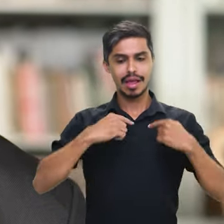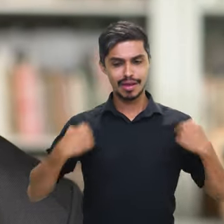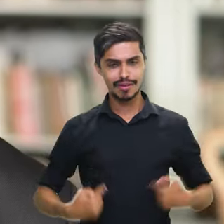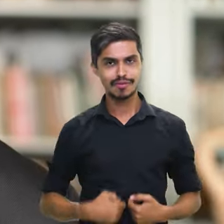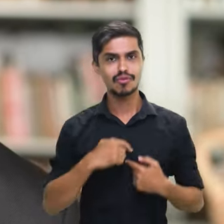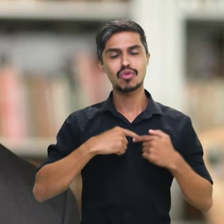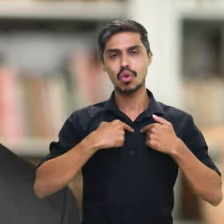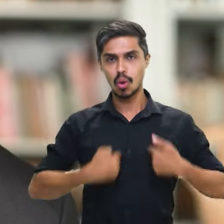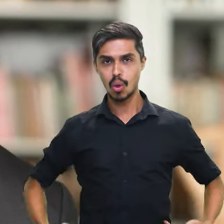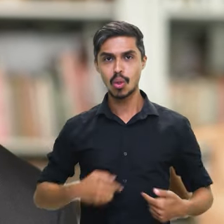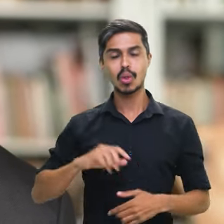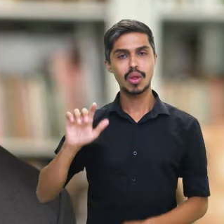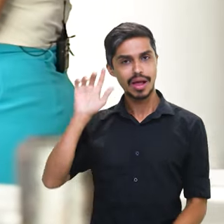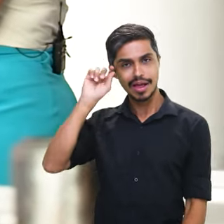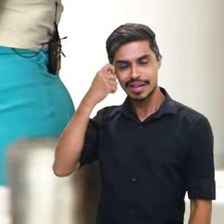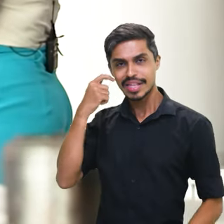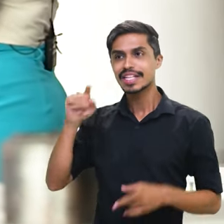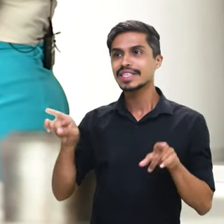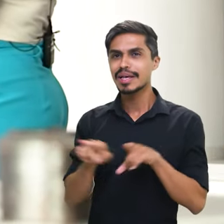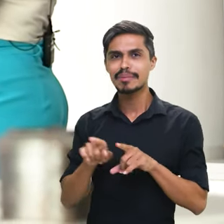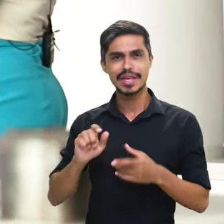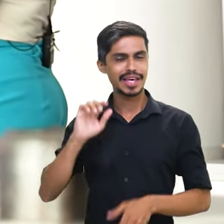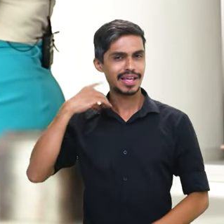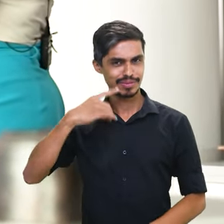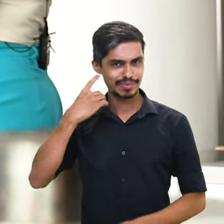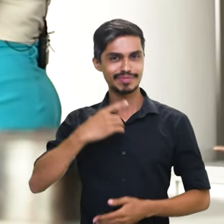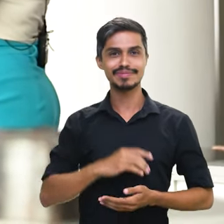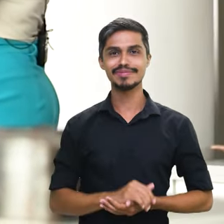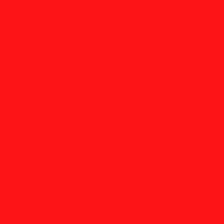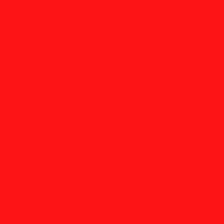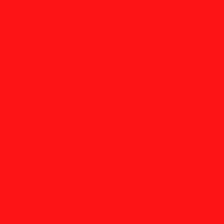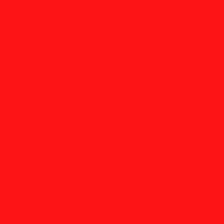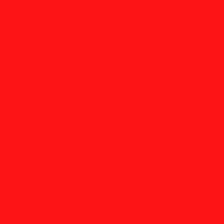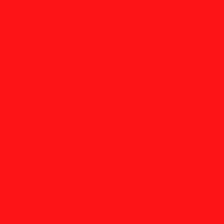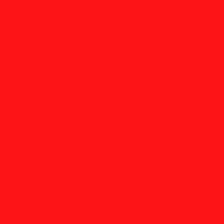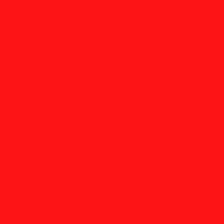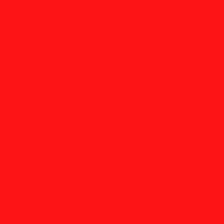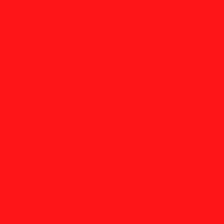palestrante, produtor cultural, advogado também.